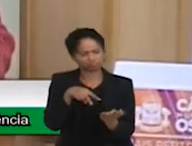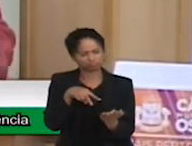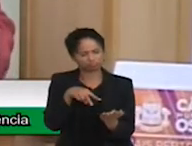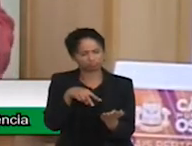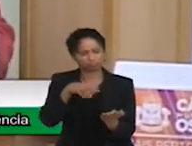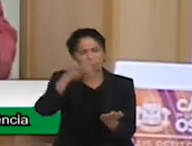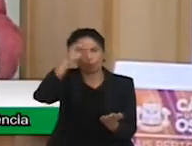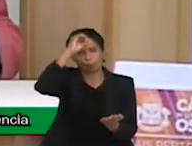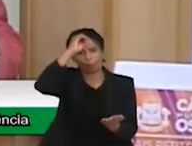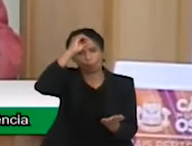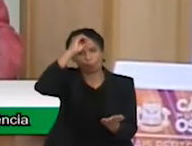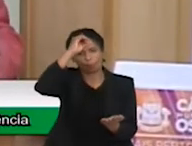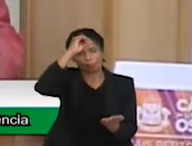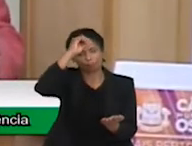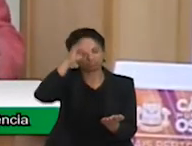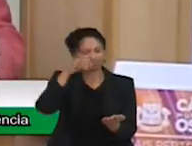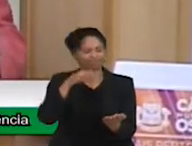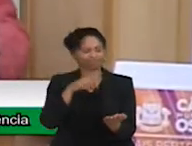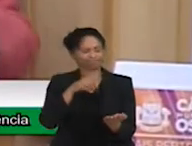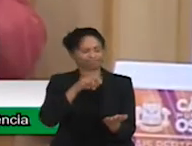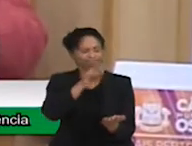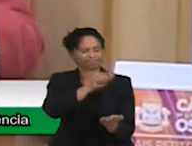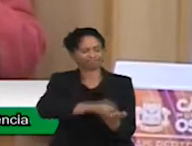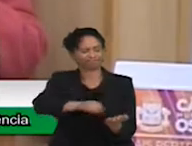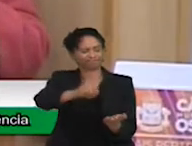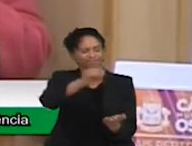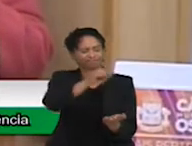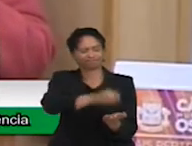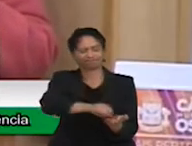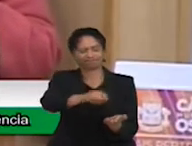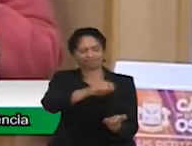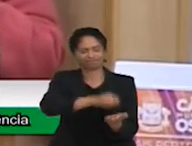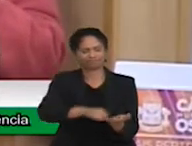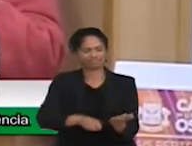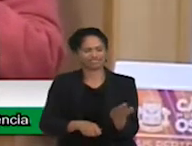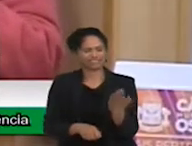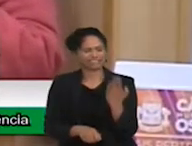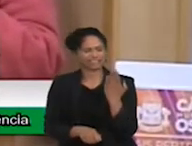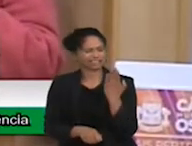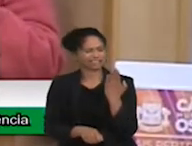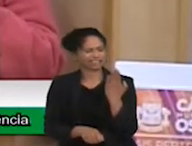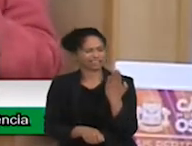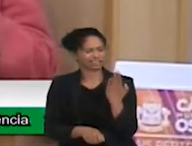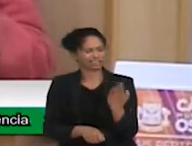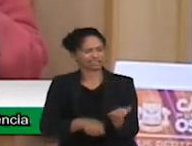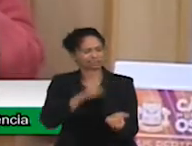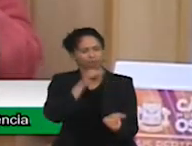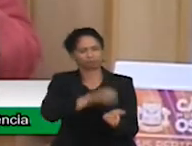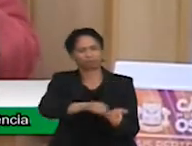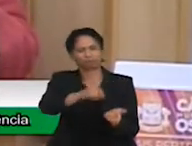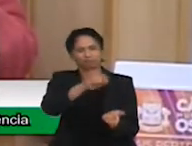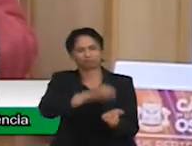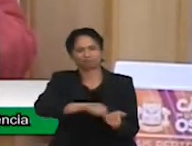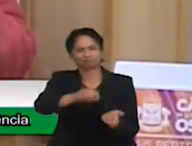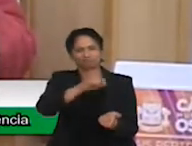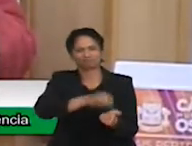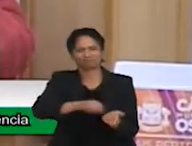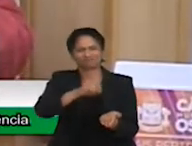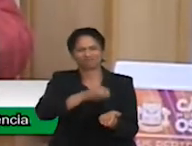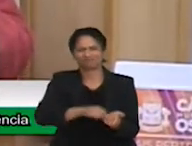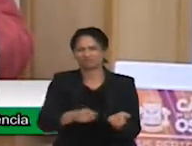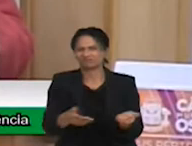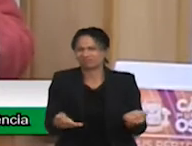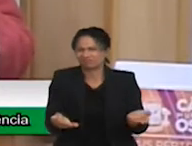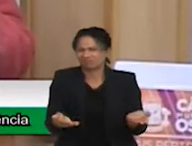Ela fica arriscando aquela folha. eu não consigo... Não tem como a gente aceitar que isso